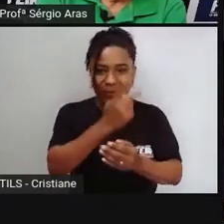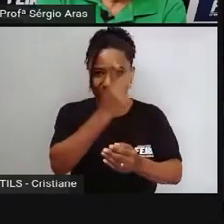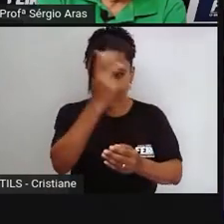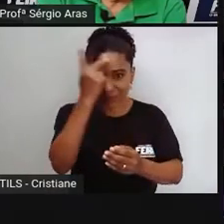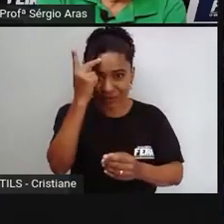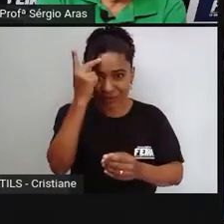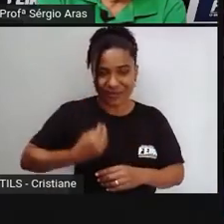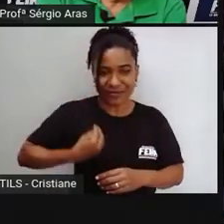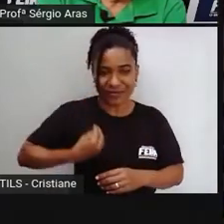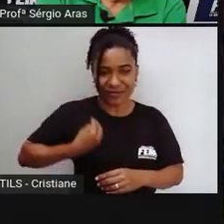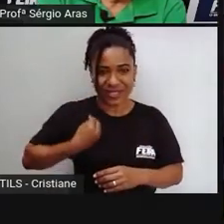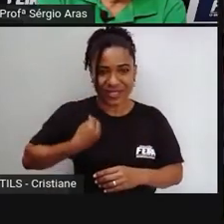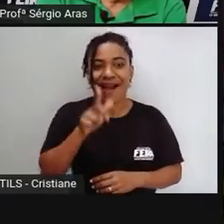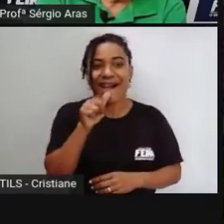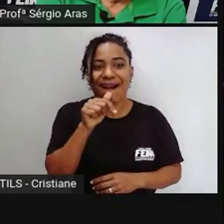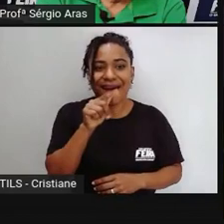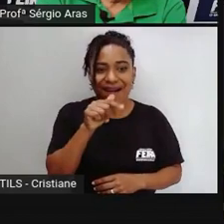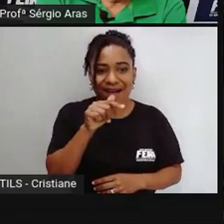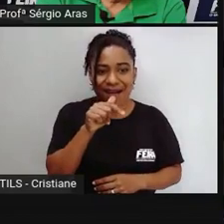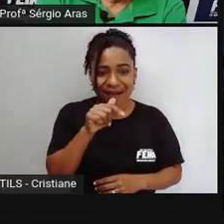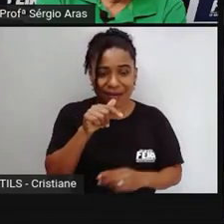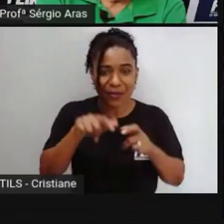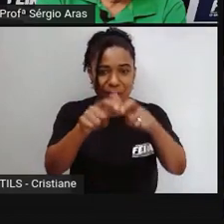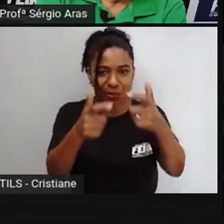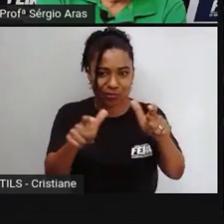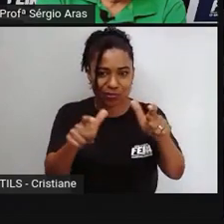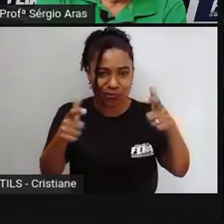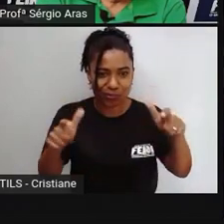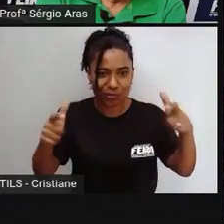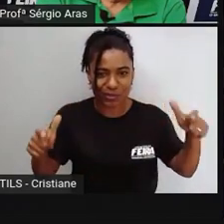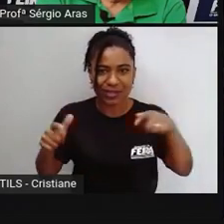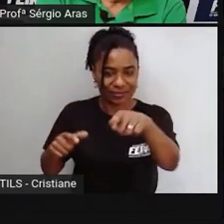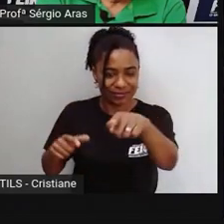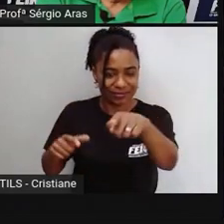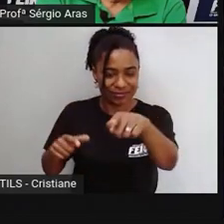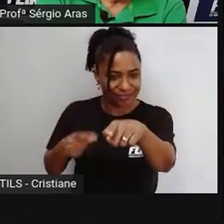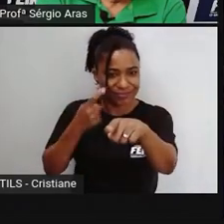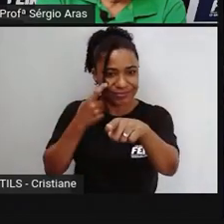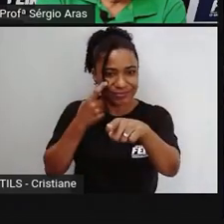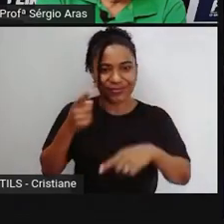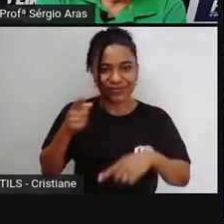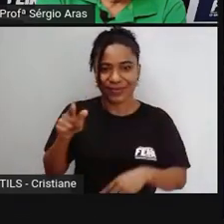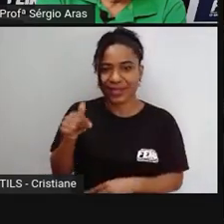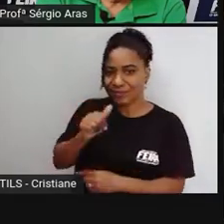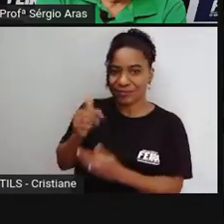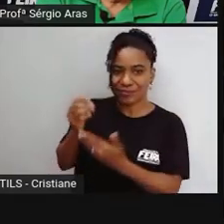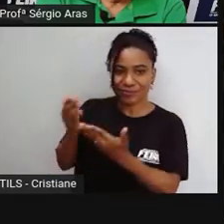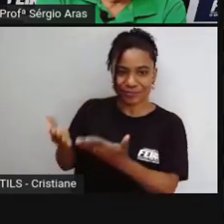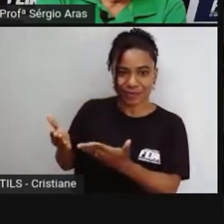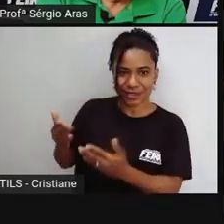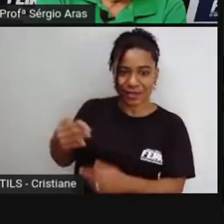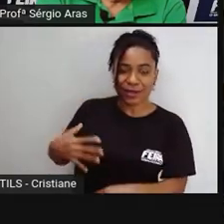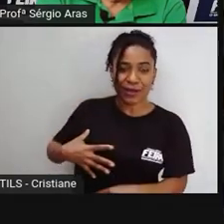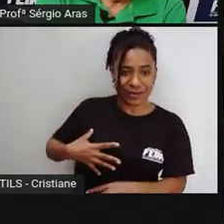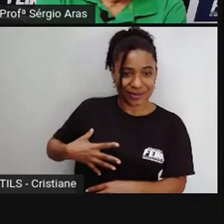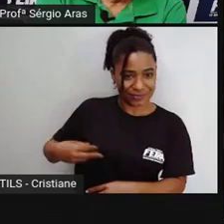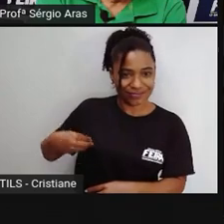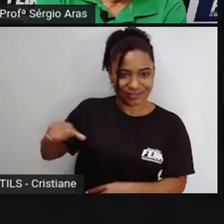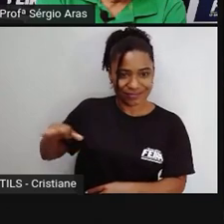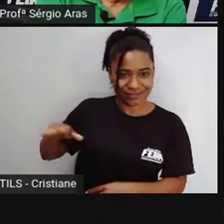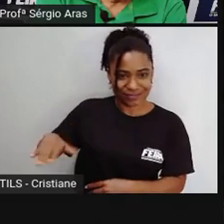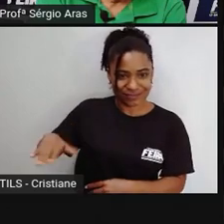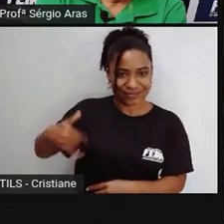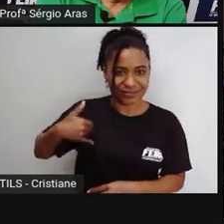dentro d'água Beatriz é mãe de Natan de 3 anos a casa dela é uma das mais atingidas da porta dá pra ver os